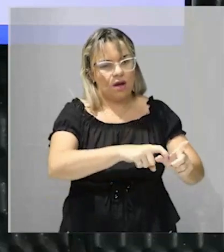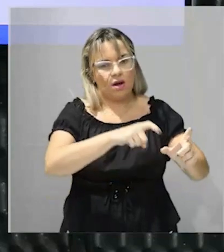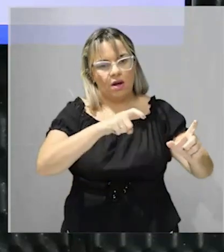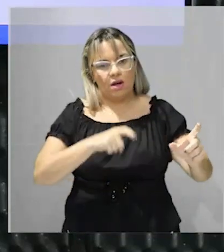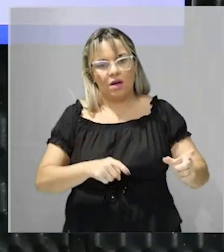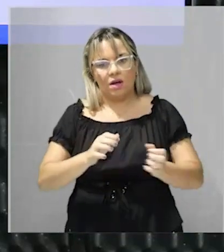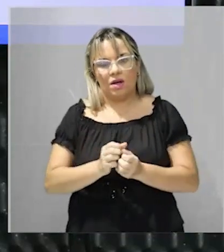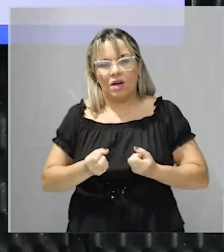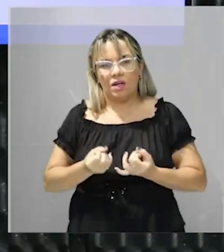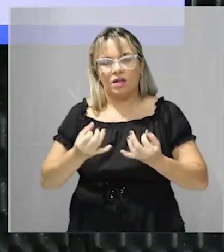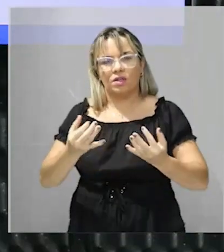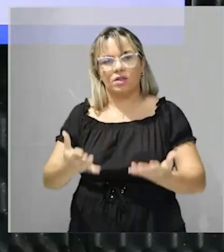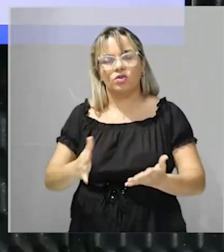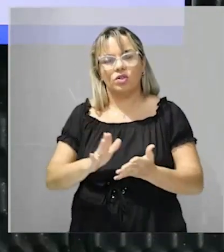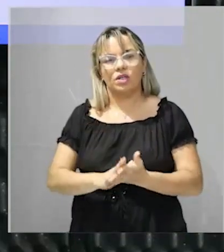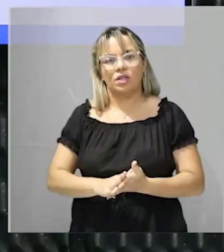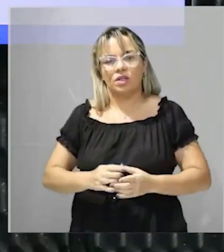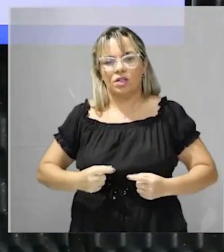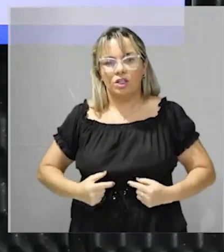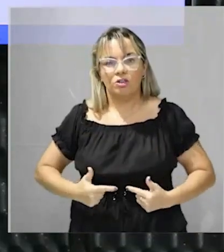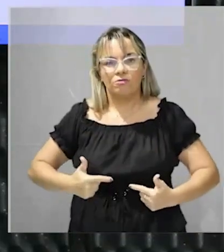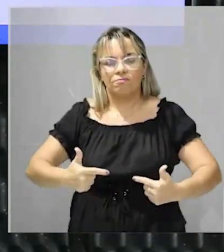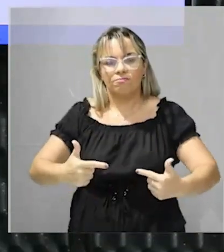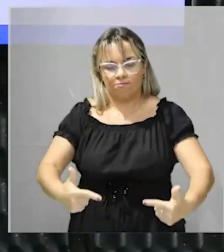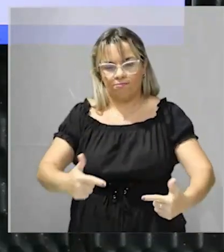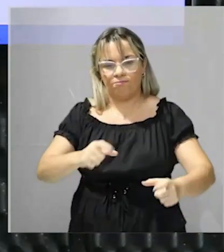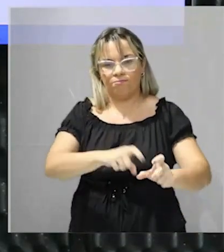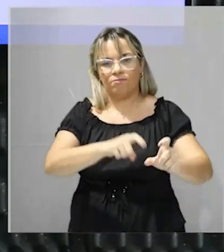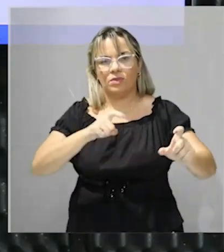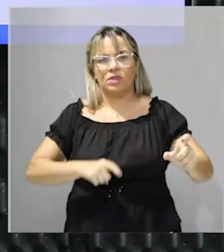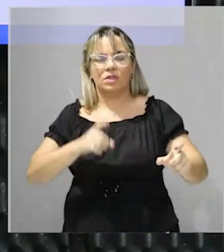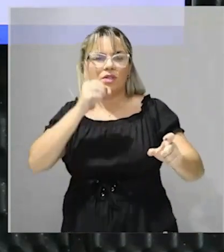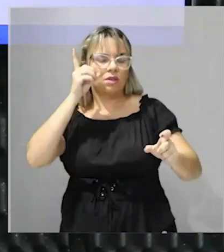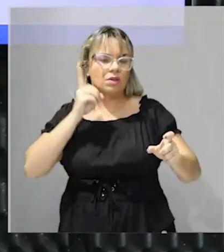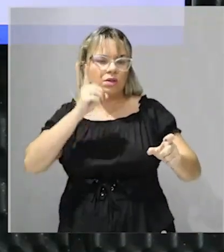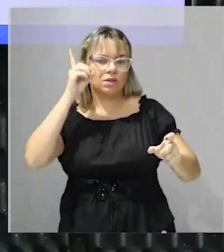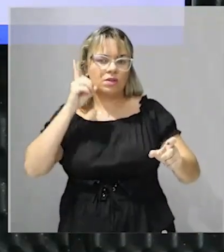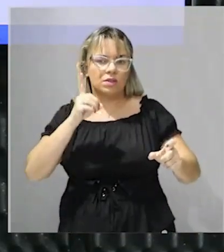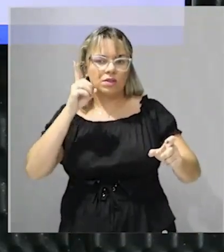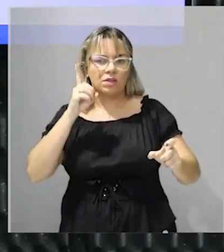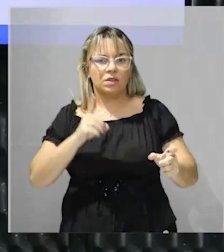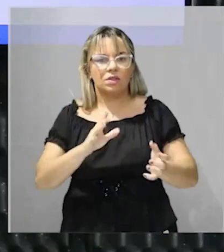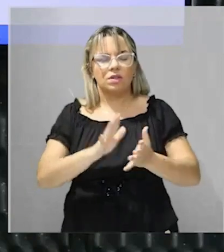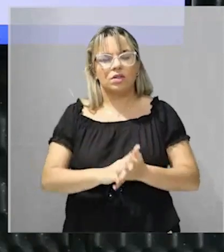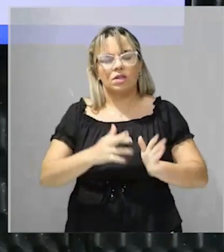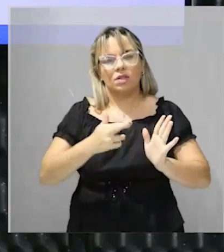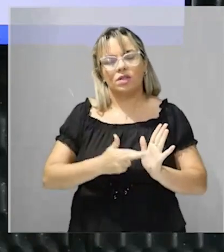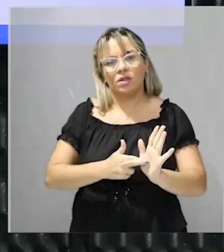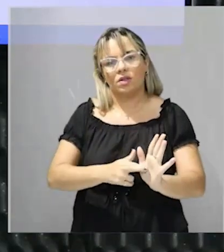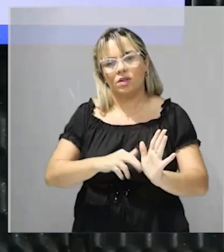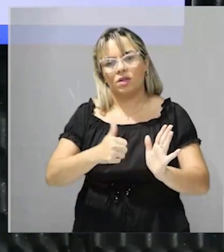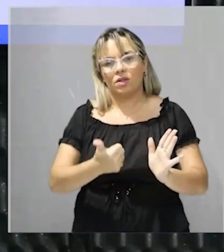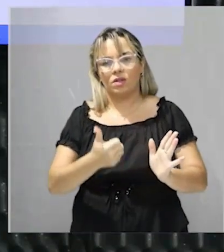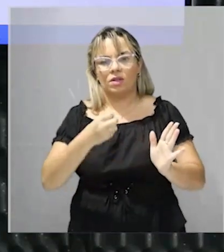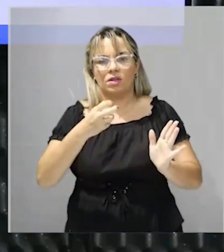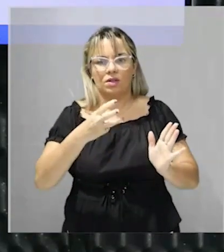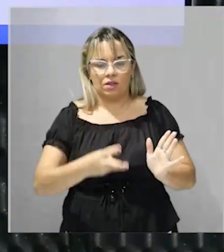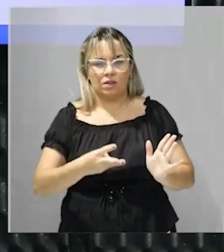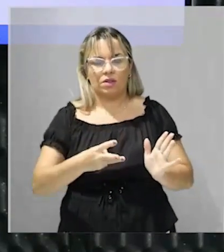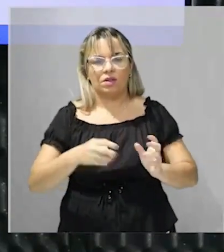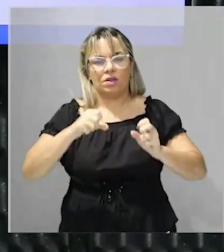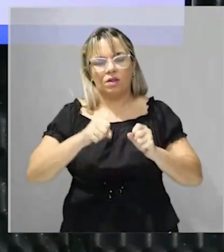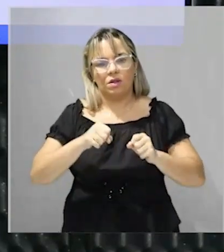Thomas Jefferson a declaração de guerra da independência dos Estados Unidos onde os representantes das 13 colônias